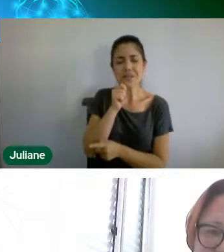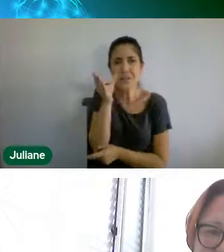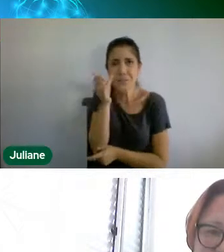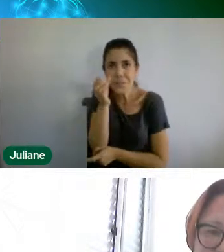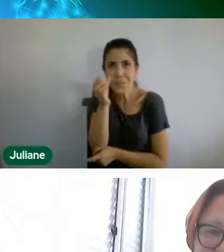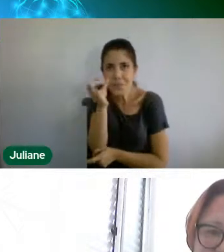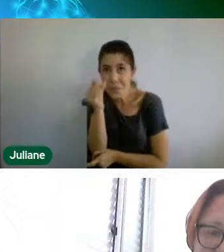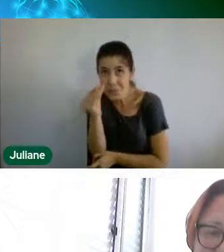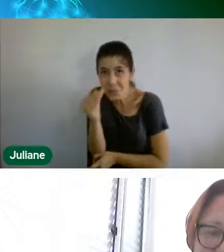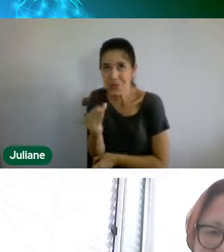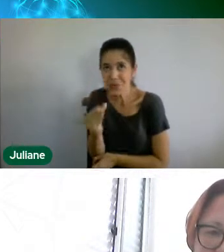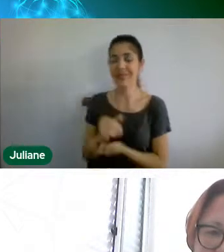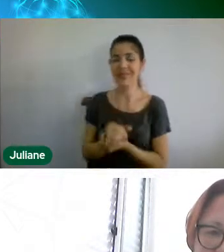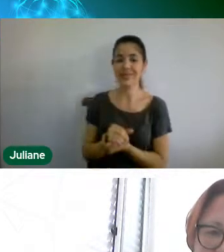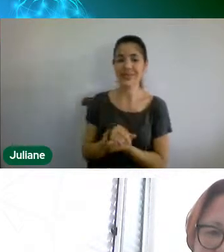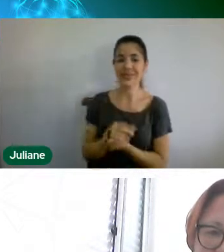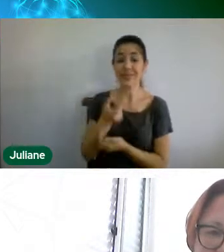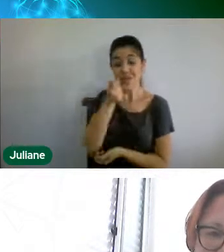é o